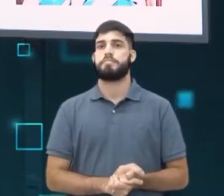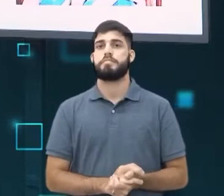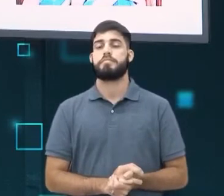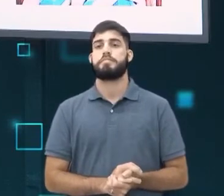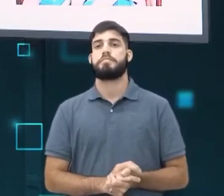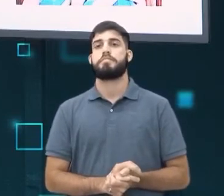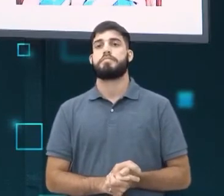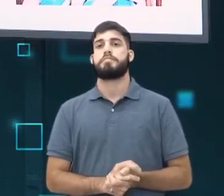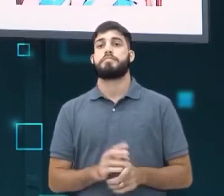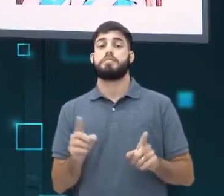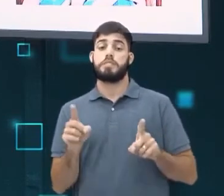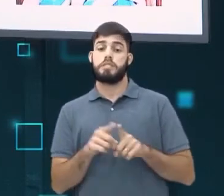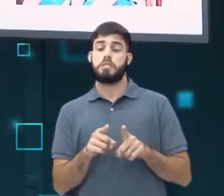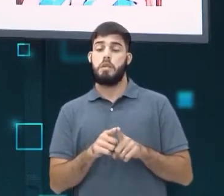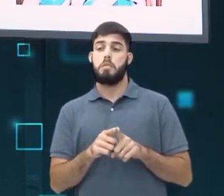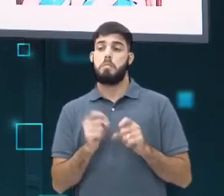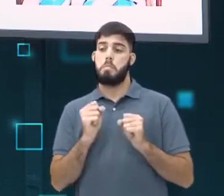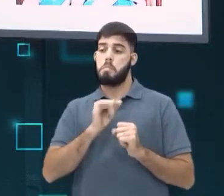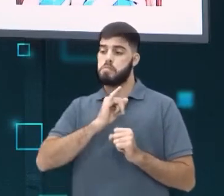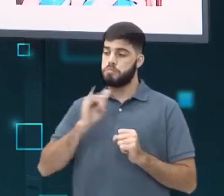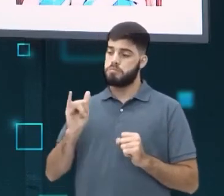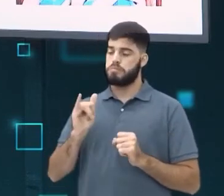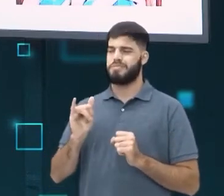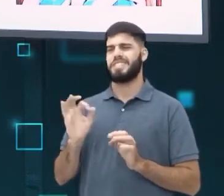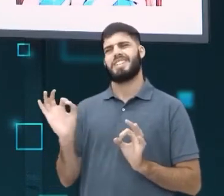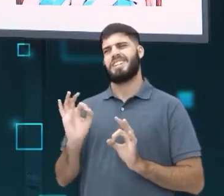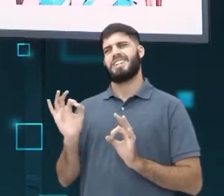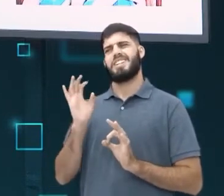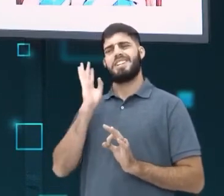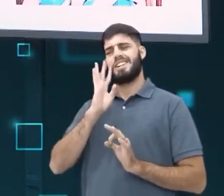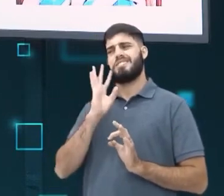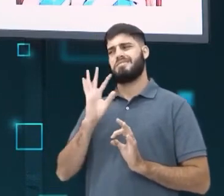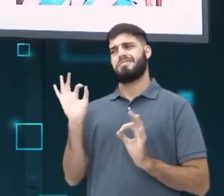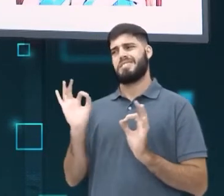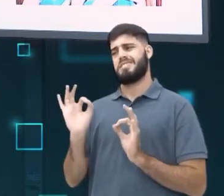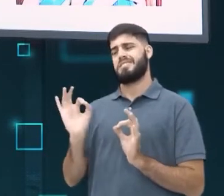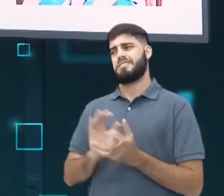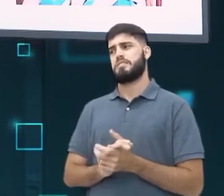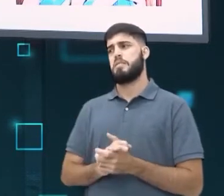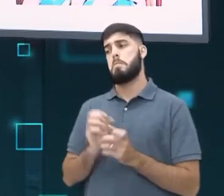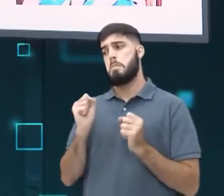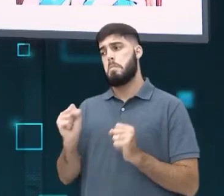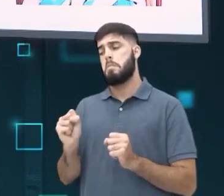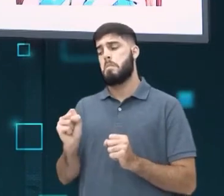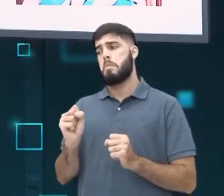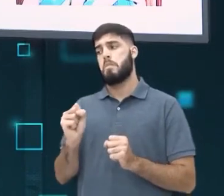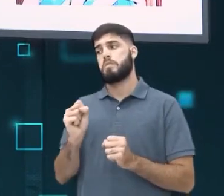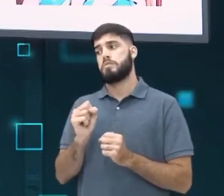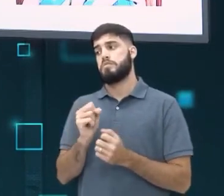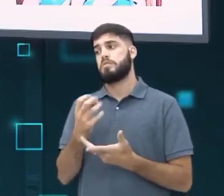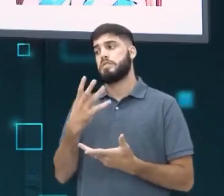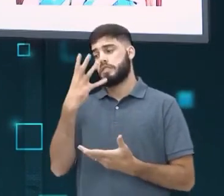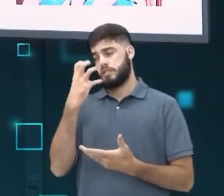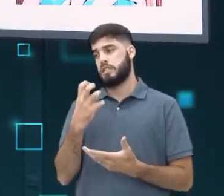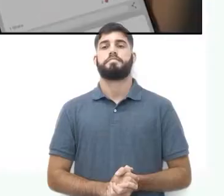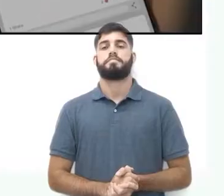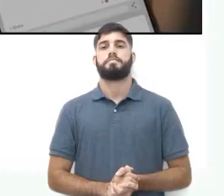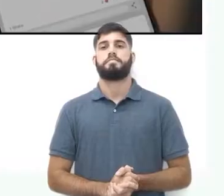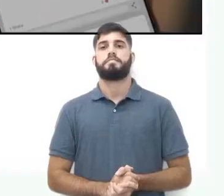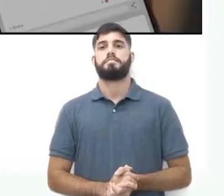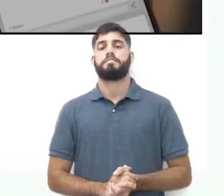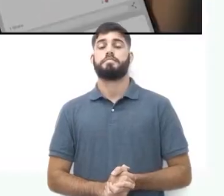dizer a eles que isso não é legal. Que isso não se faz. Que isso pode causar sérias consequências.